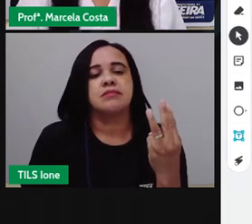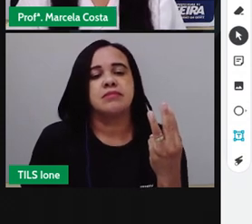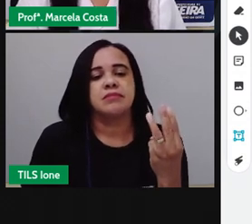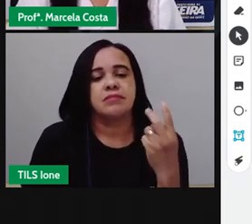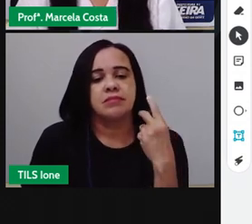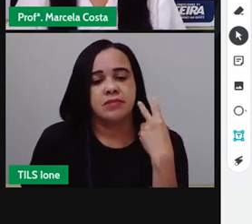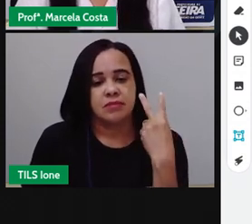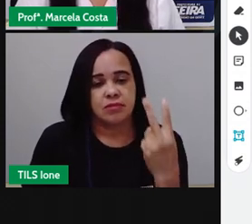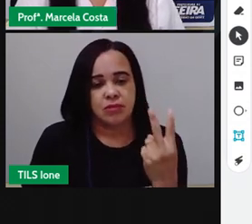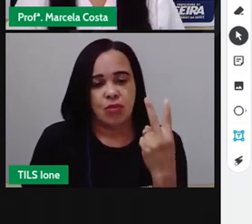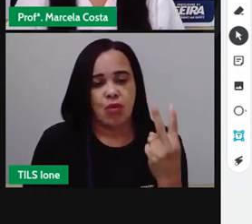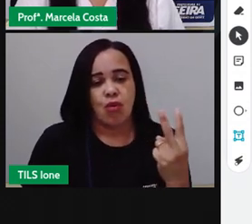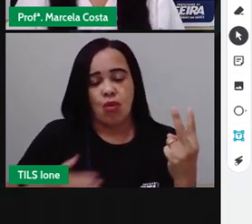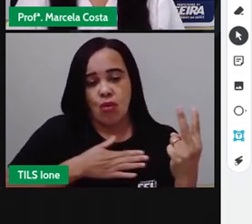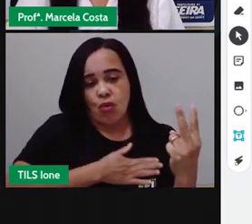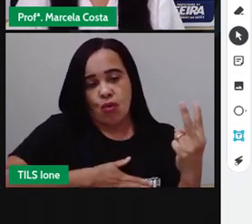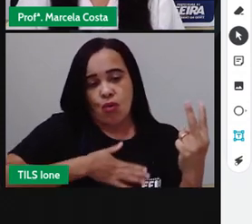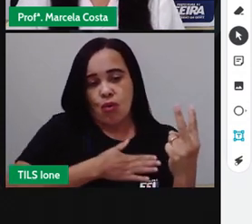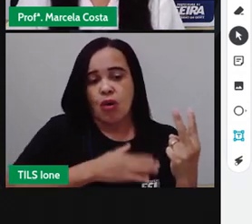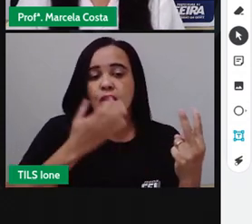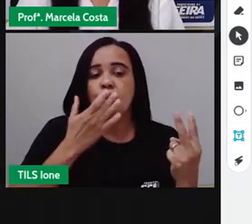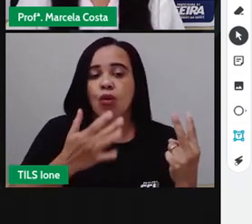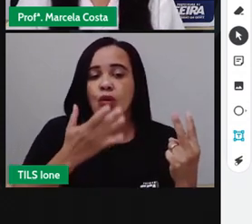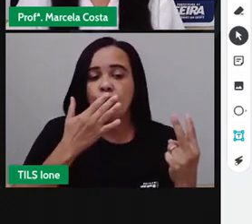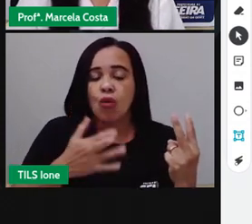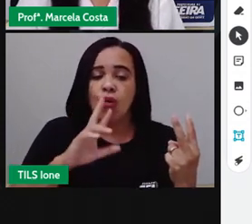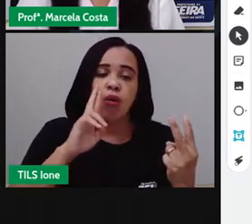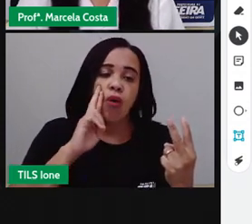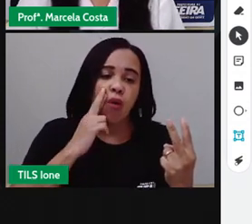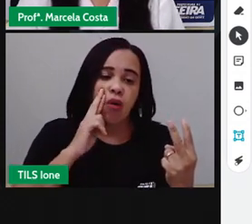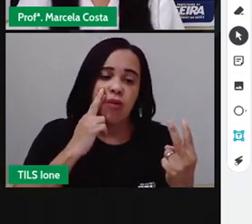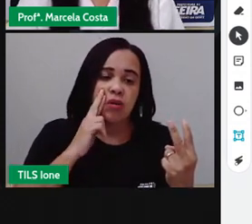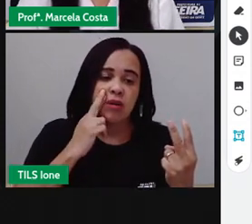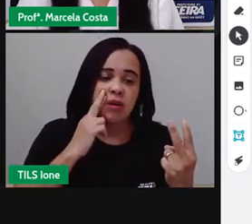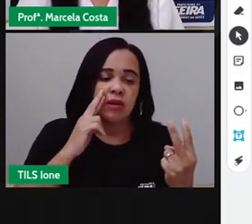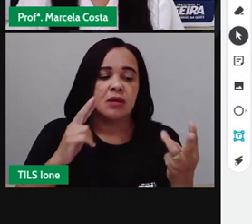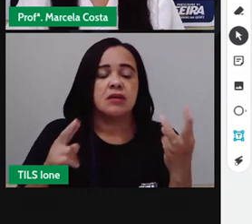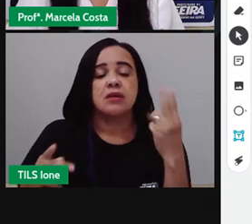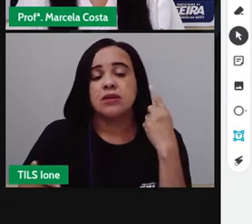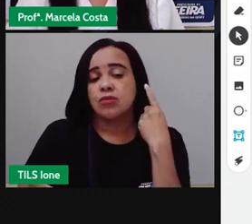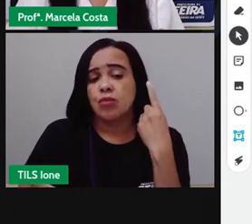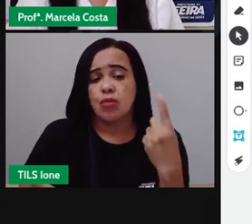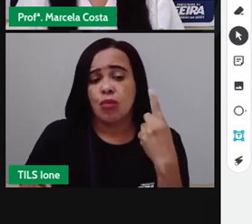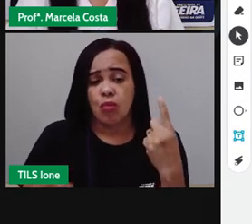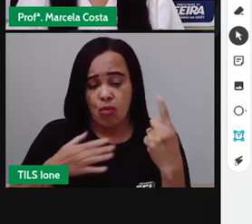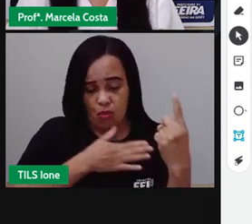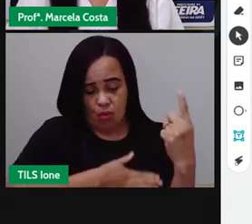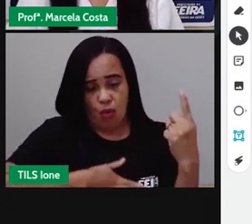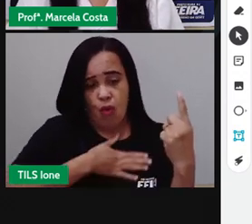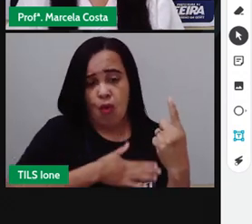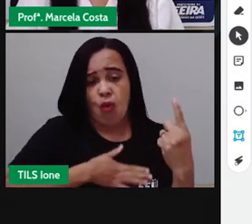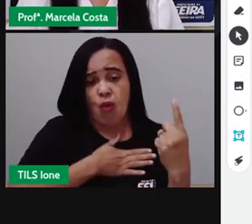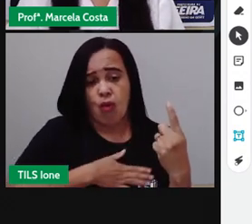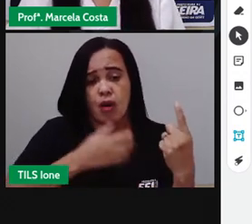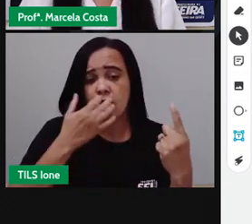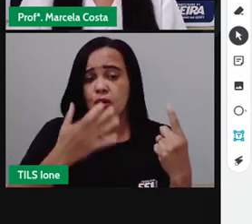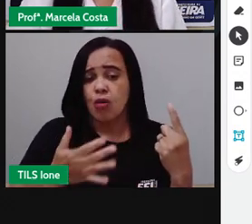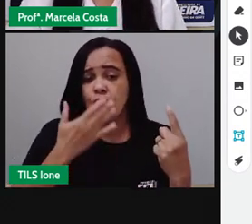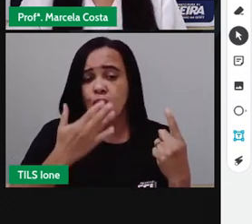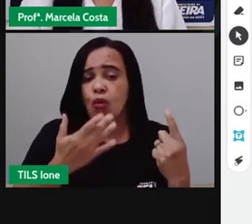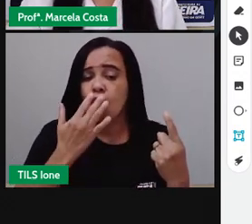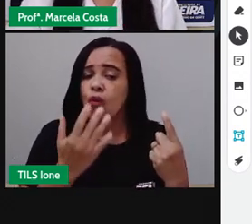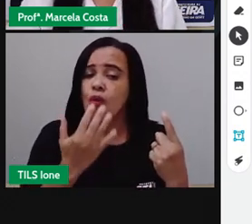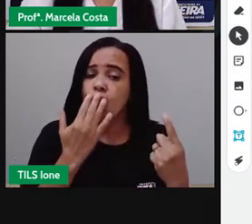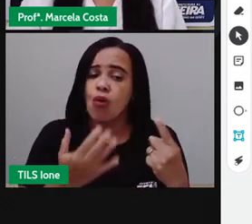dois gostaram de rosa vou colocar o número dois aqui e um gosta de verde então vou